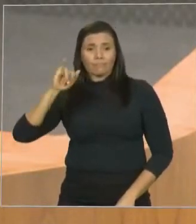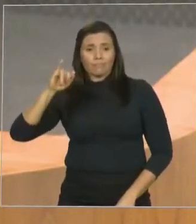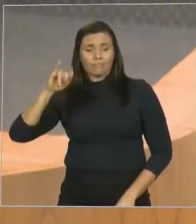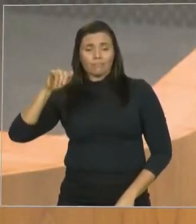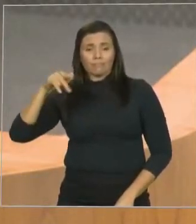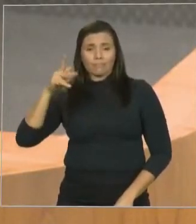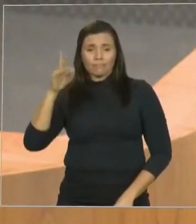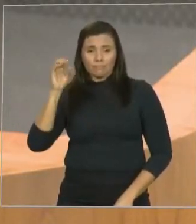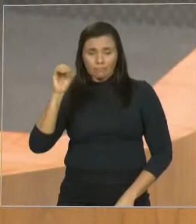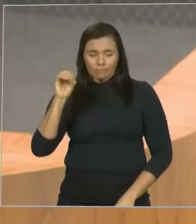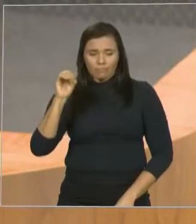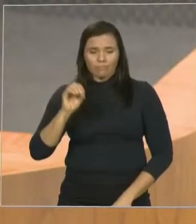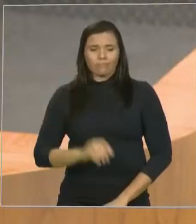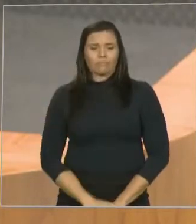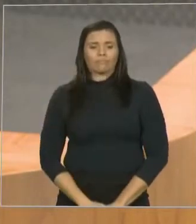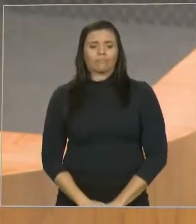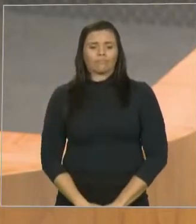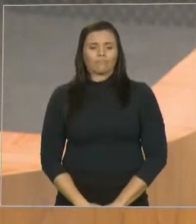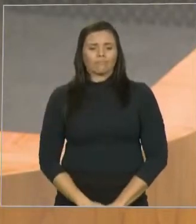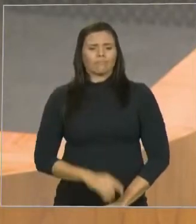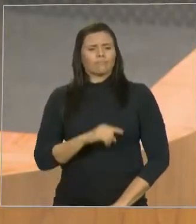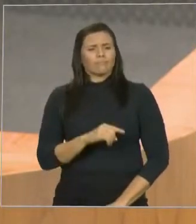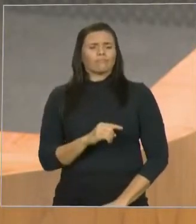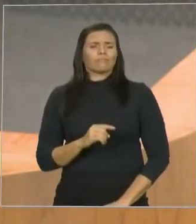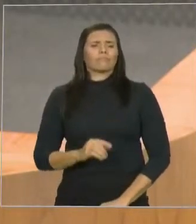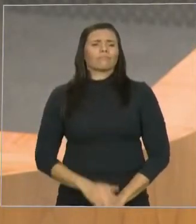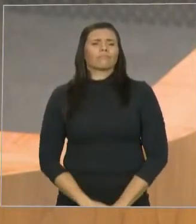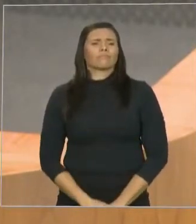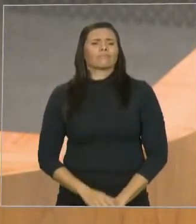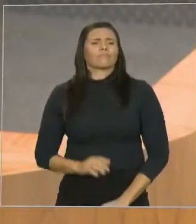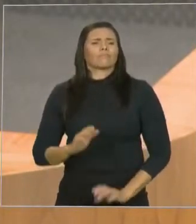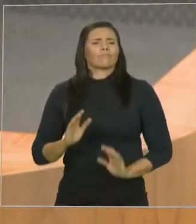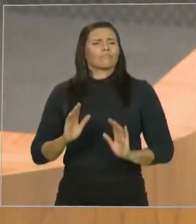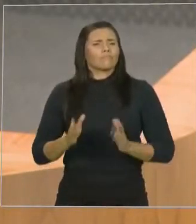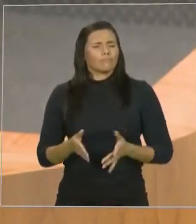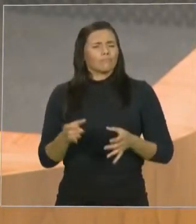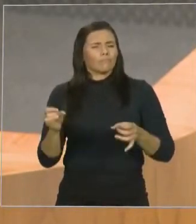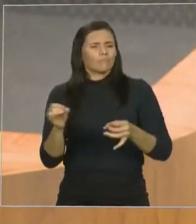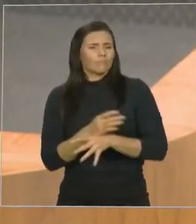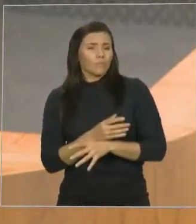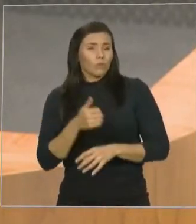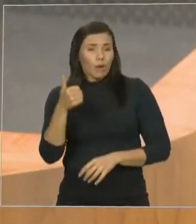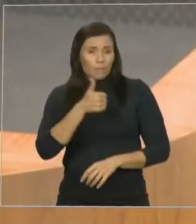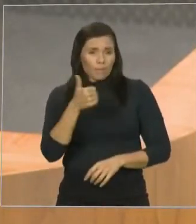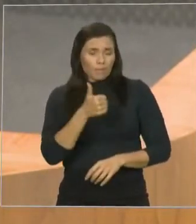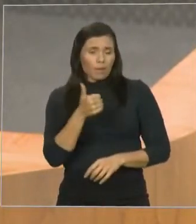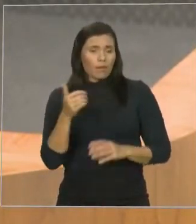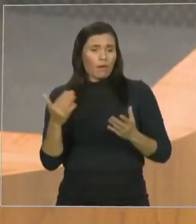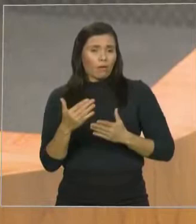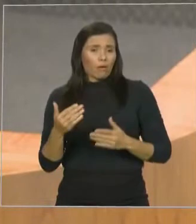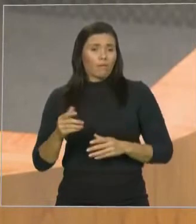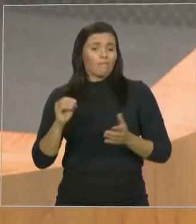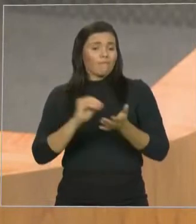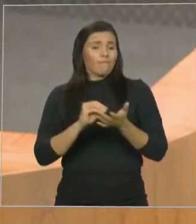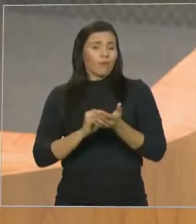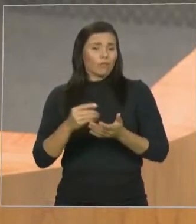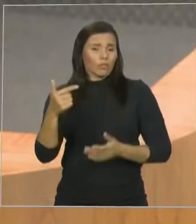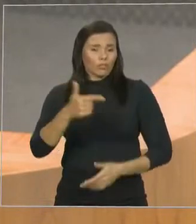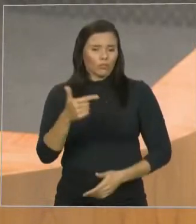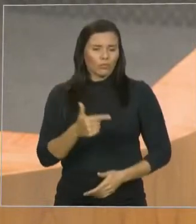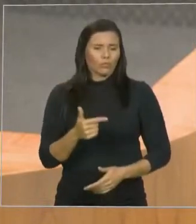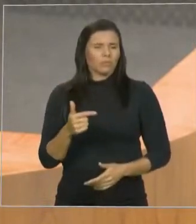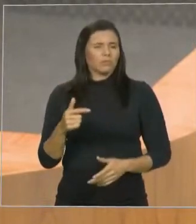etapa, como já se comprometeu com a segunda etapa. São quase 10 quilômetros de asfalto que chegam